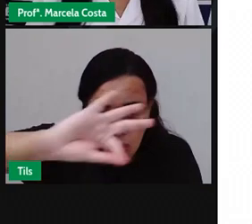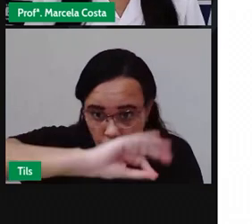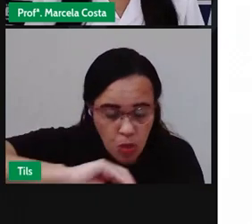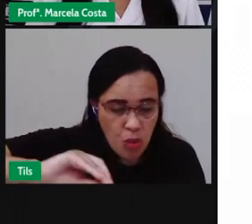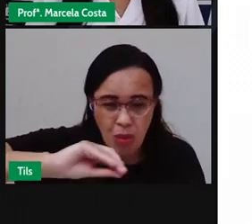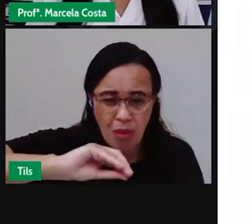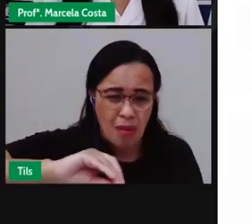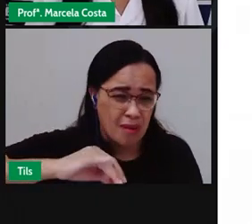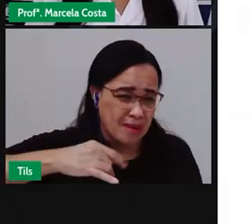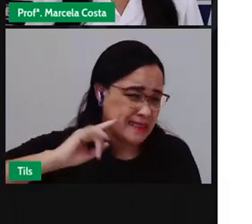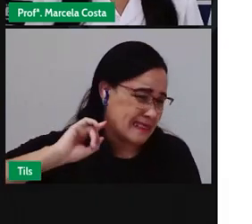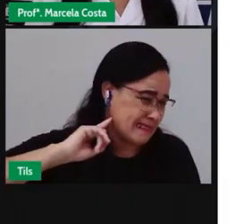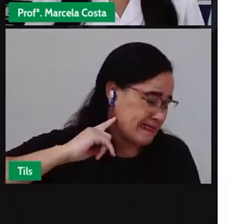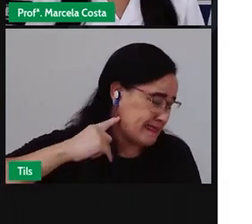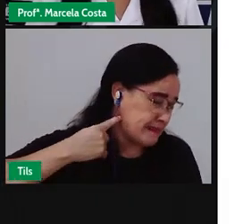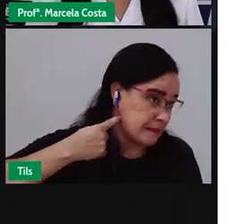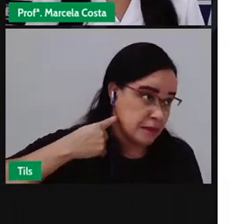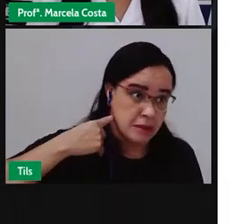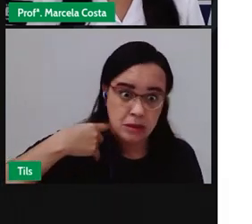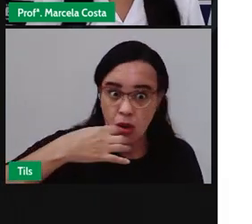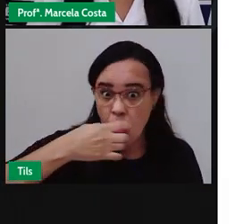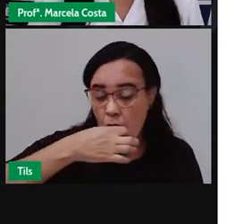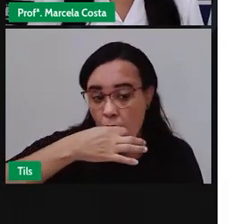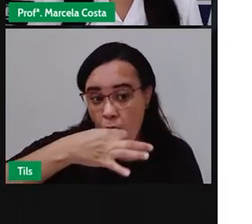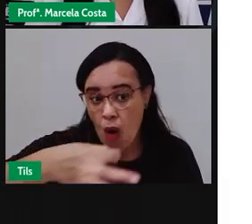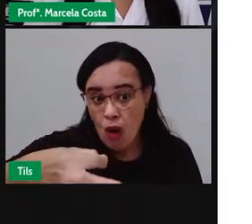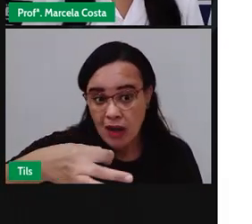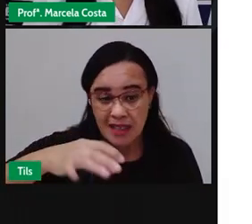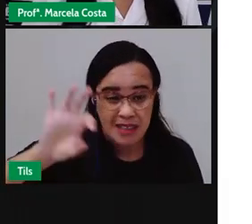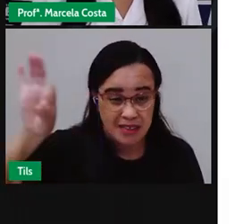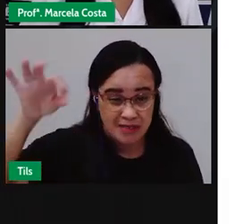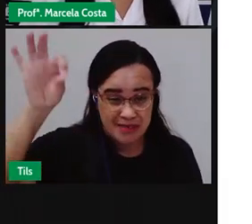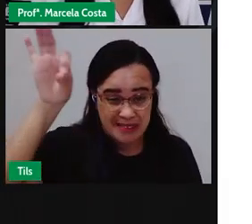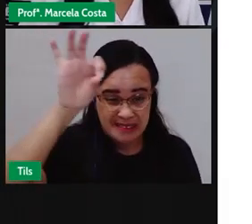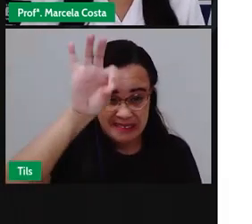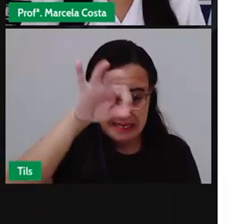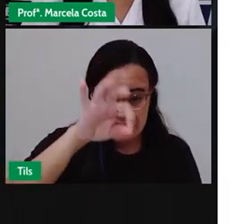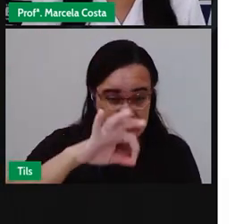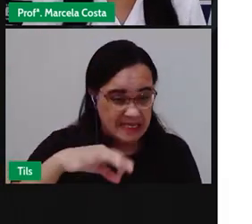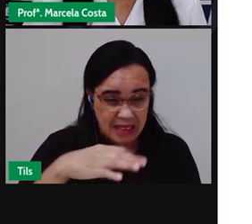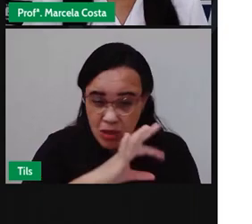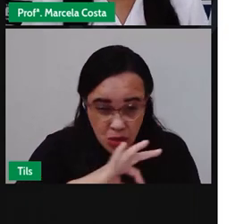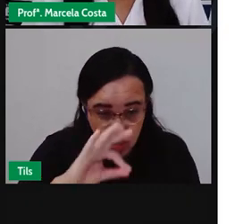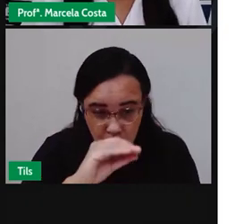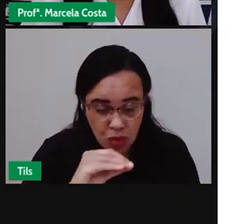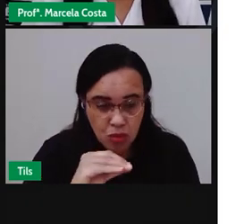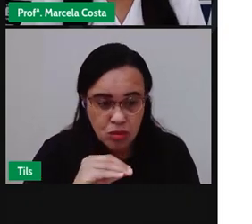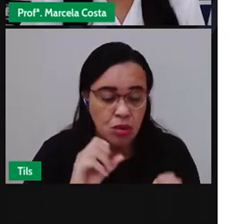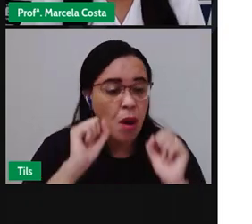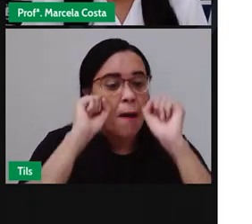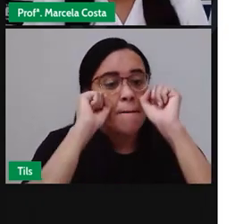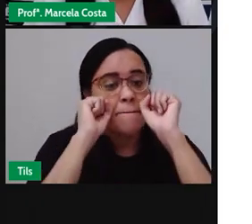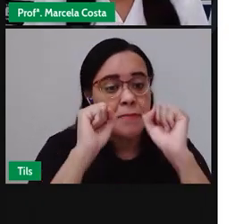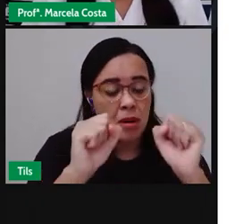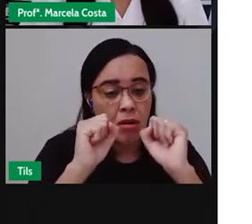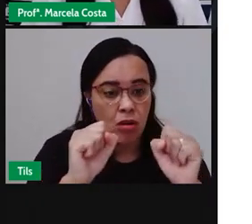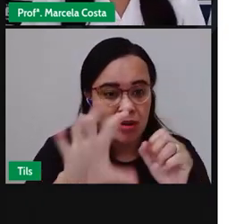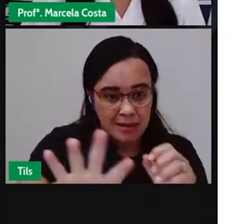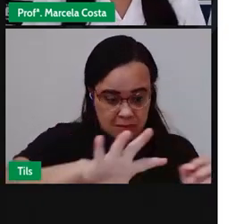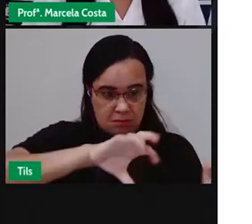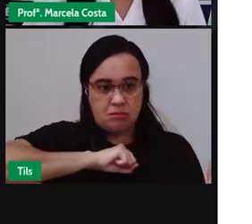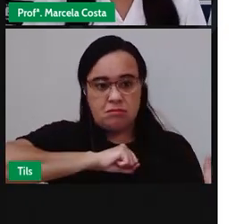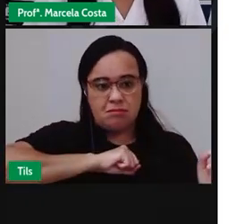animais, né, esses animais, eles podem ajudar a transmitir